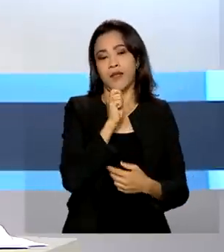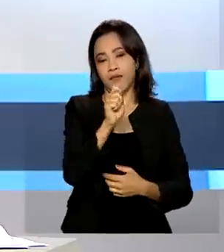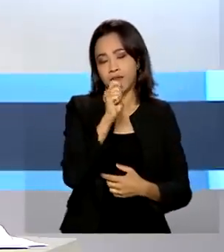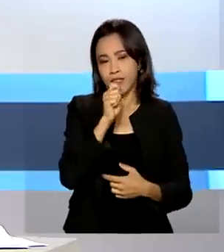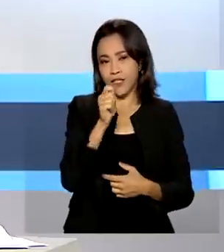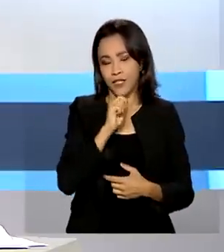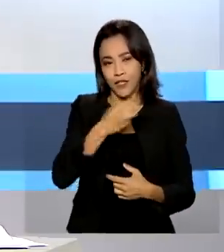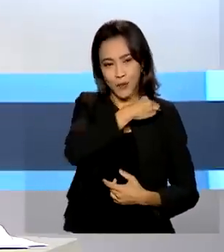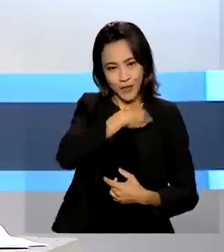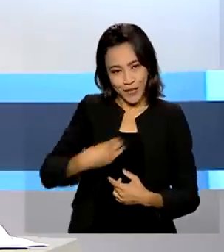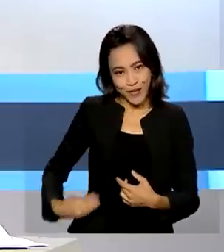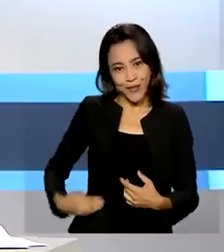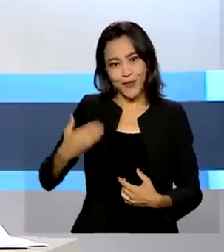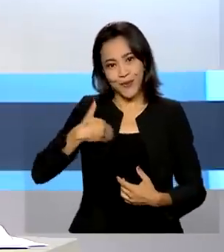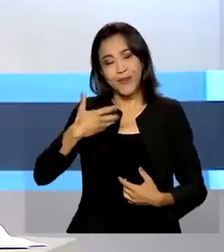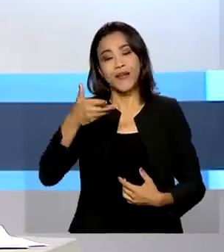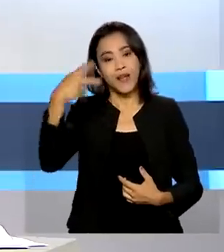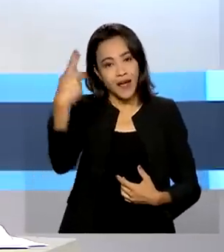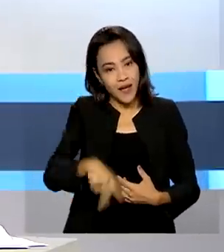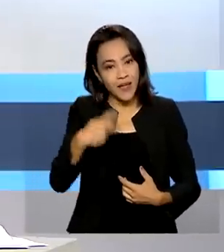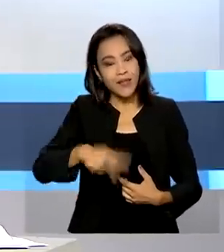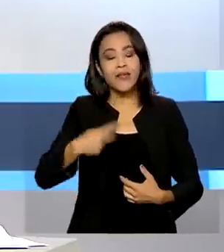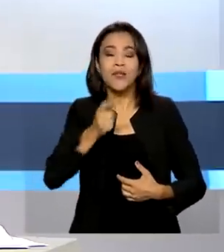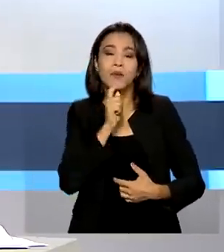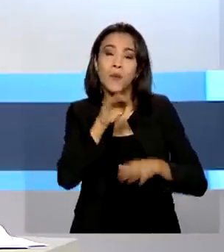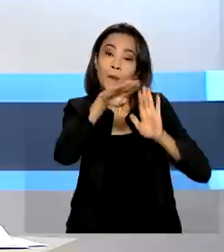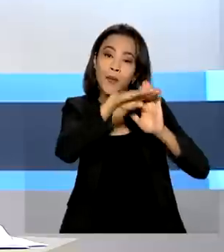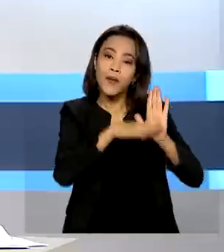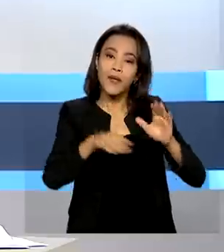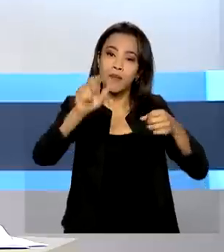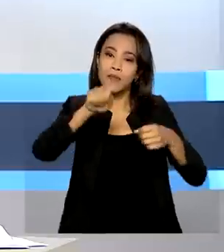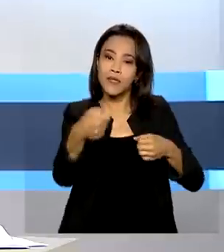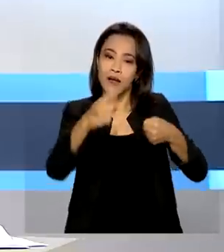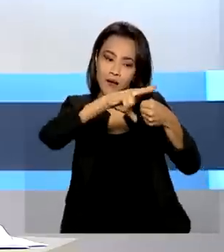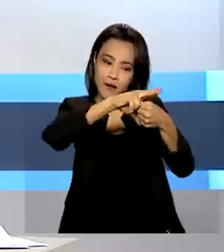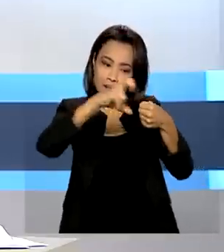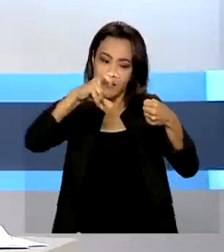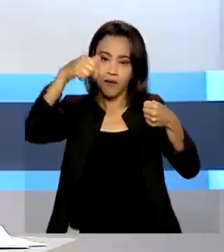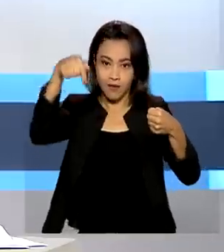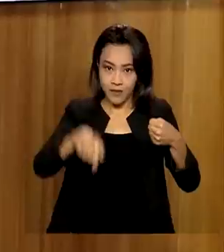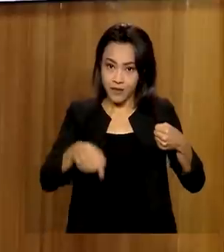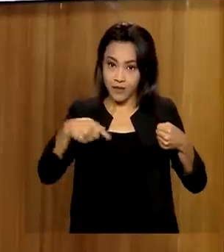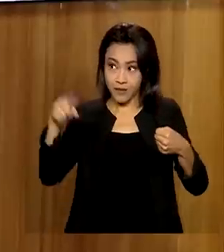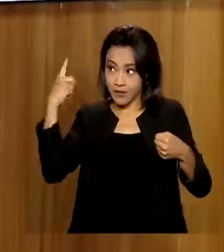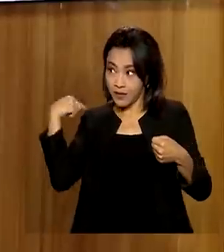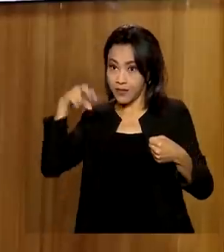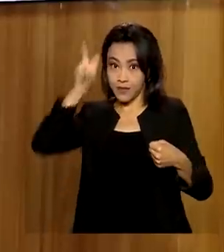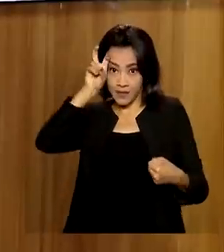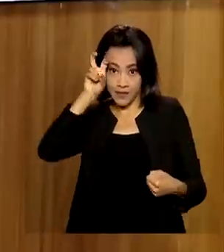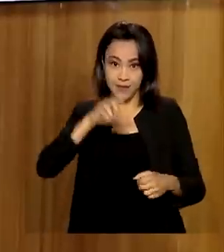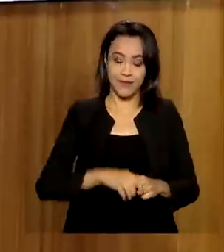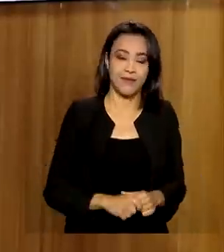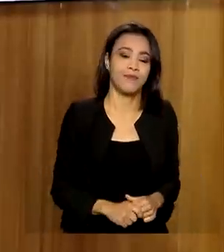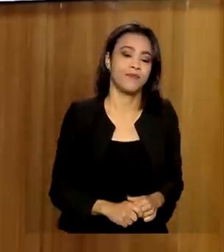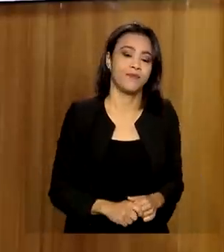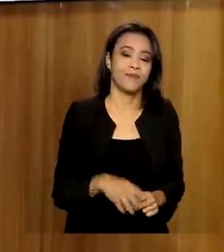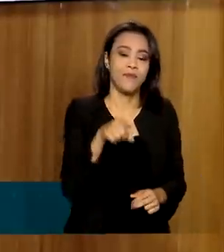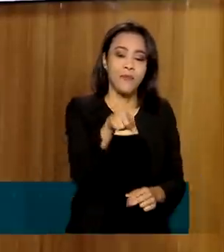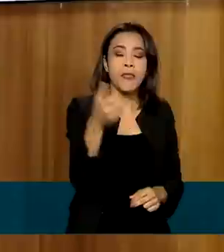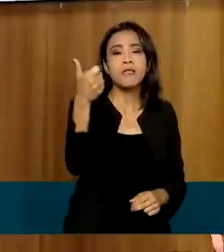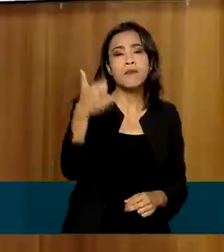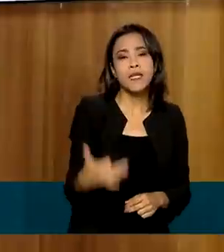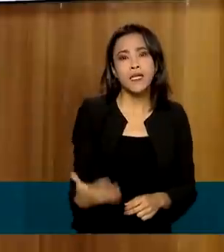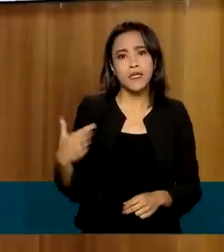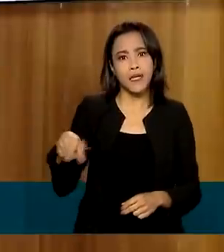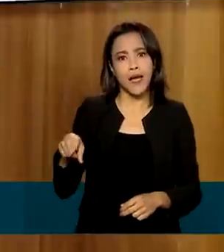Desenvolvimento Regional para o programa de rádio A Voz do Brasil, nesta quinta-feira. Isso coloca a Defesa Civil Nacional em